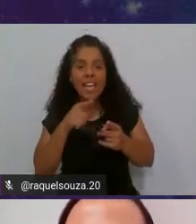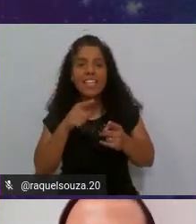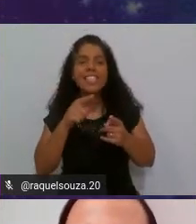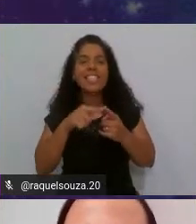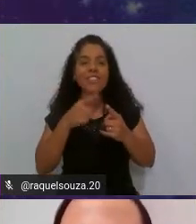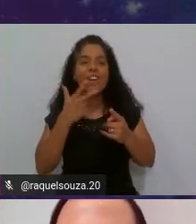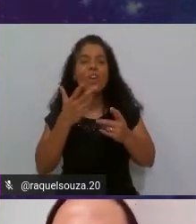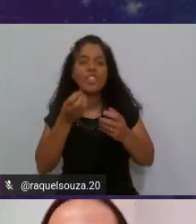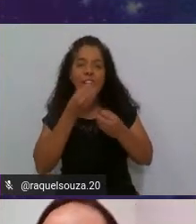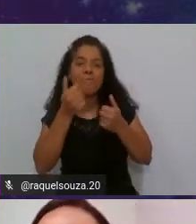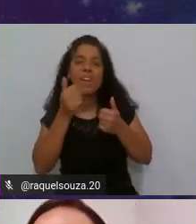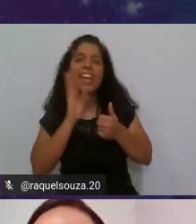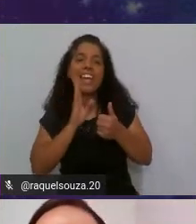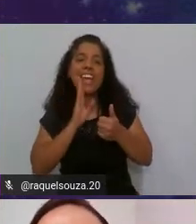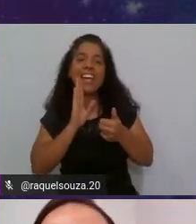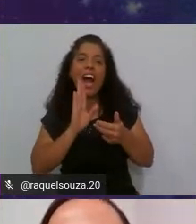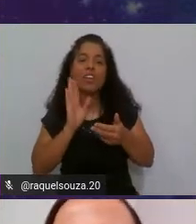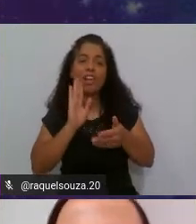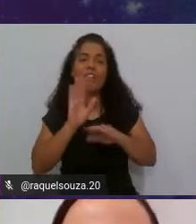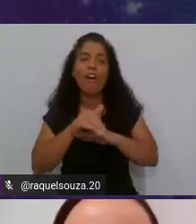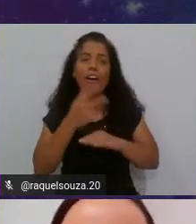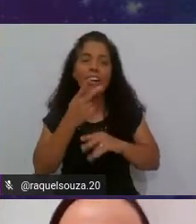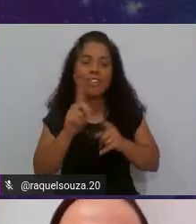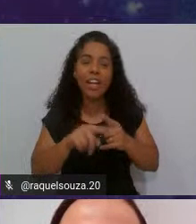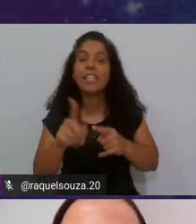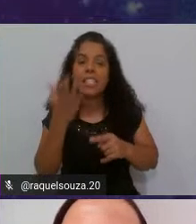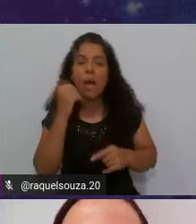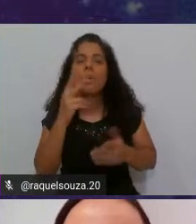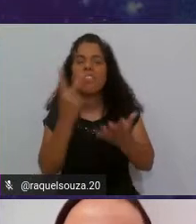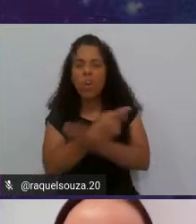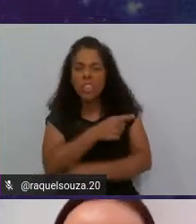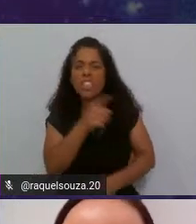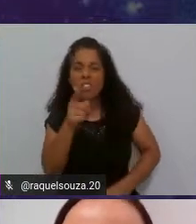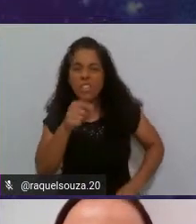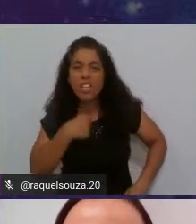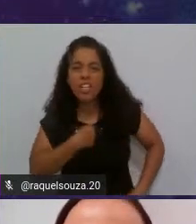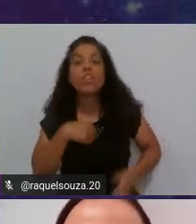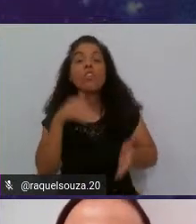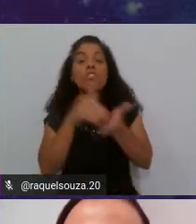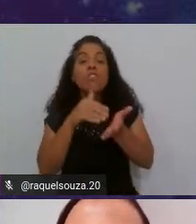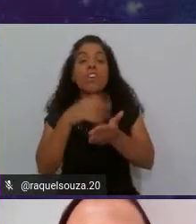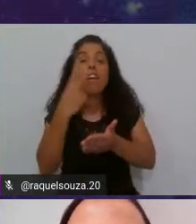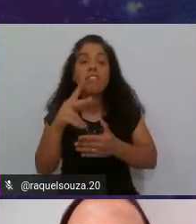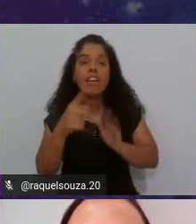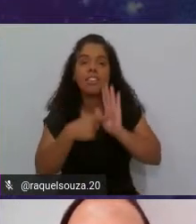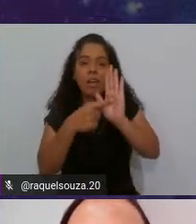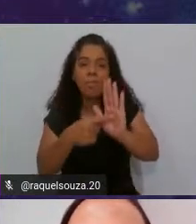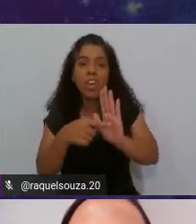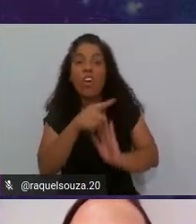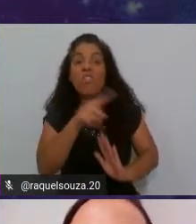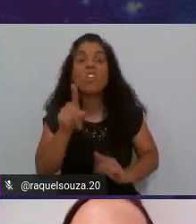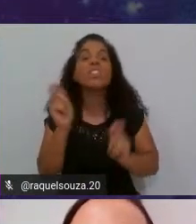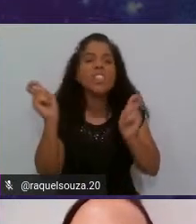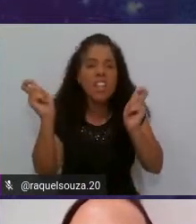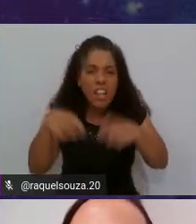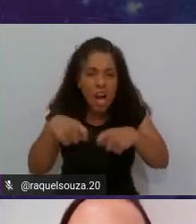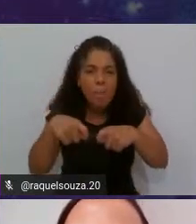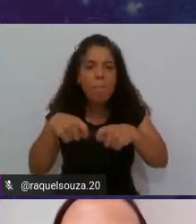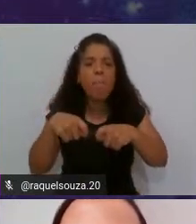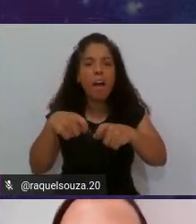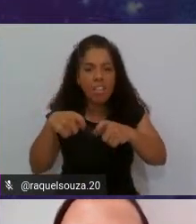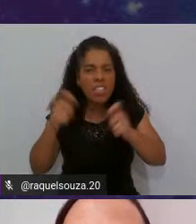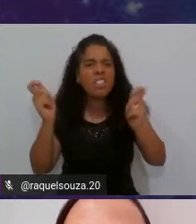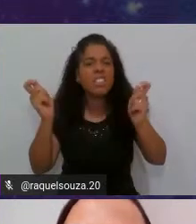achar bem legal sabe o vai acontecer com vocês ao final dessa apresentação vocês serão capazes de medir